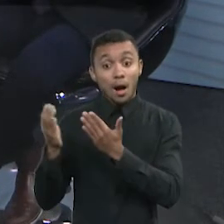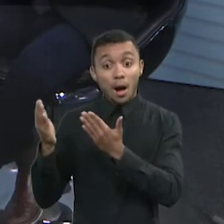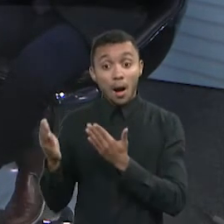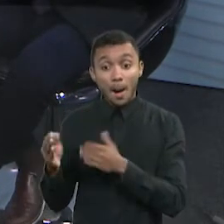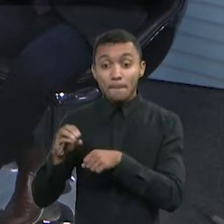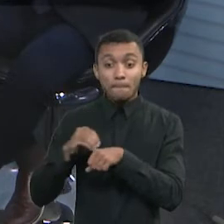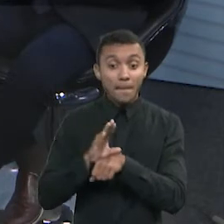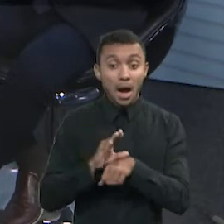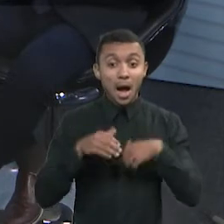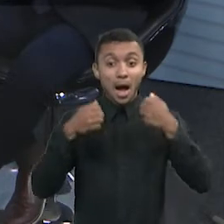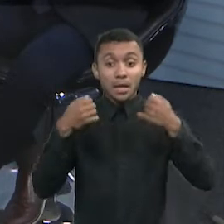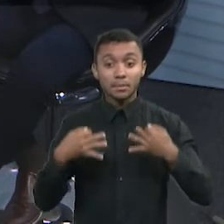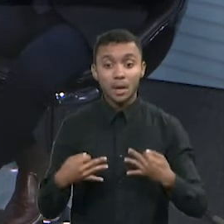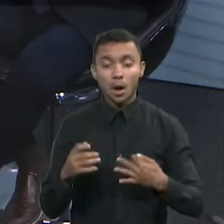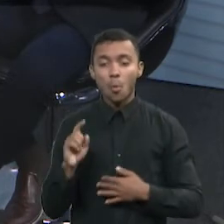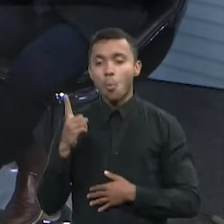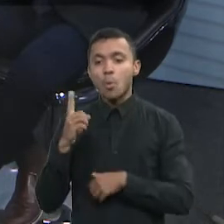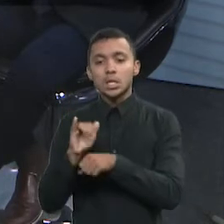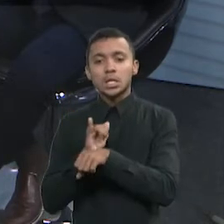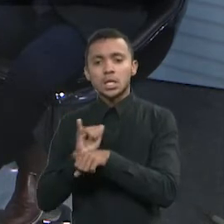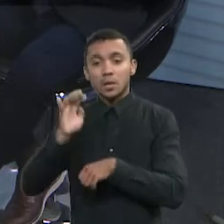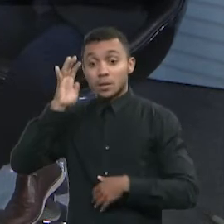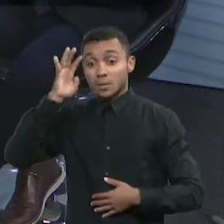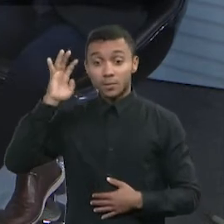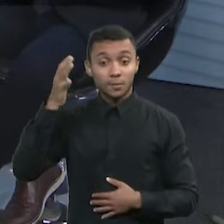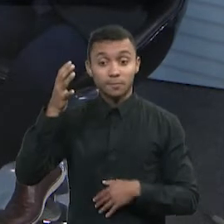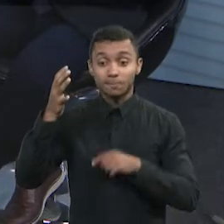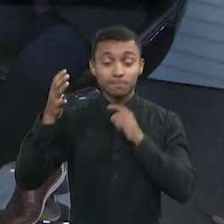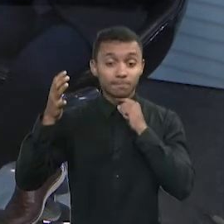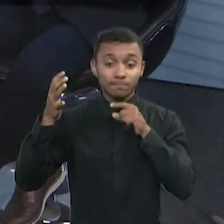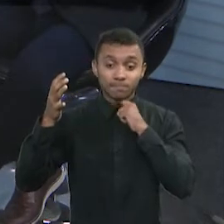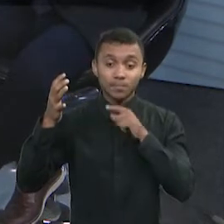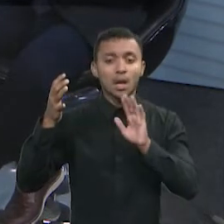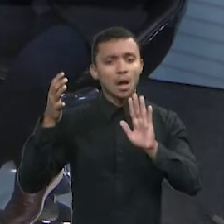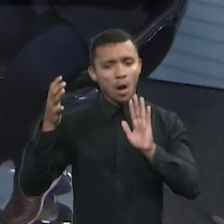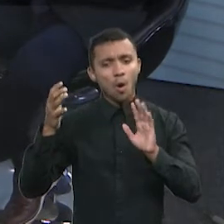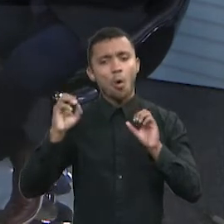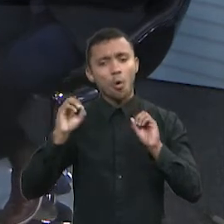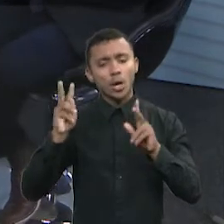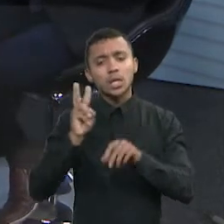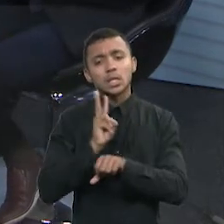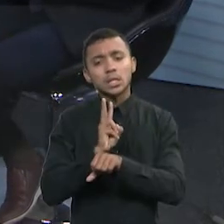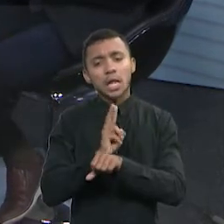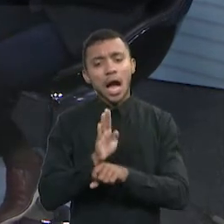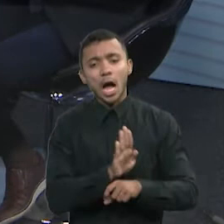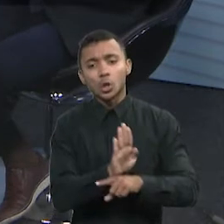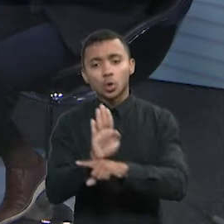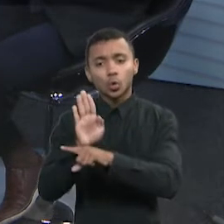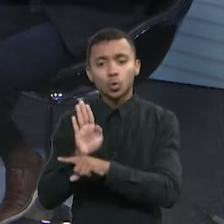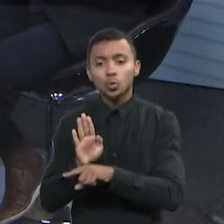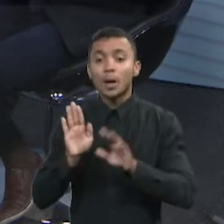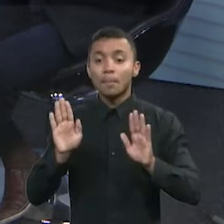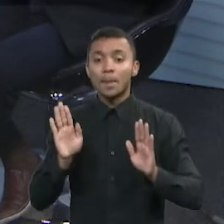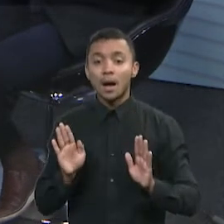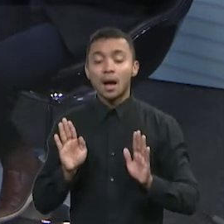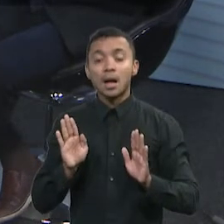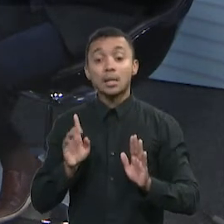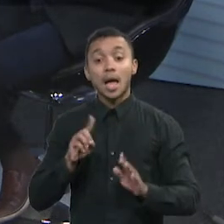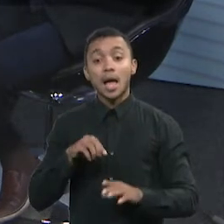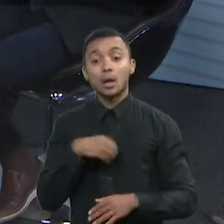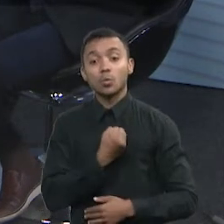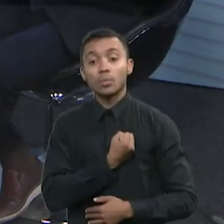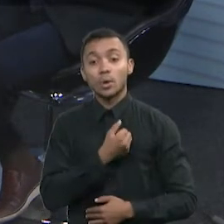que só essa medida não resolveria, ela ajuda, mas não é necessária, quer dizer, é a portaria 214, não é isso?